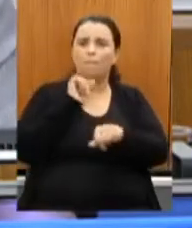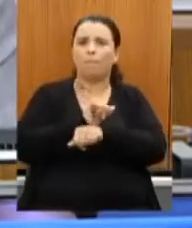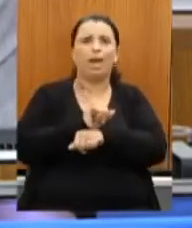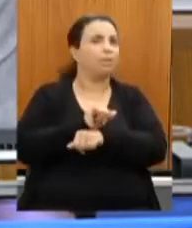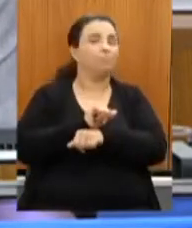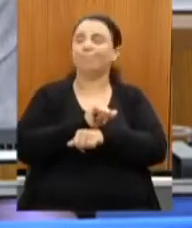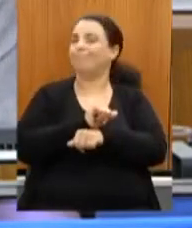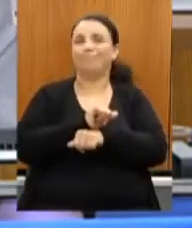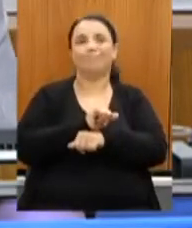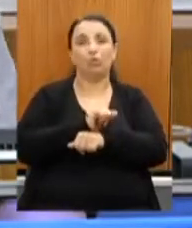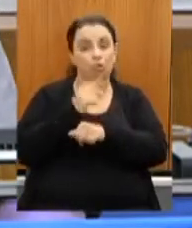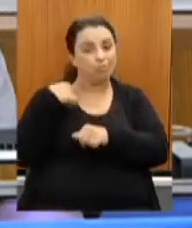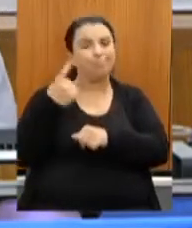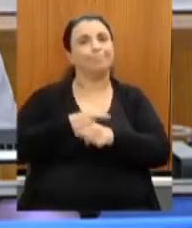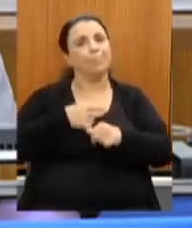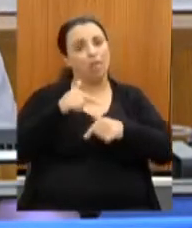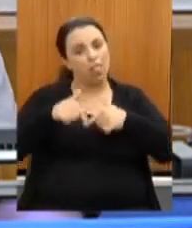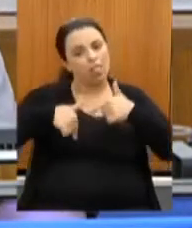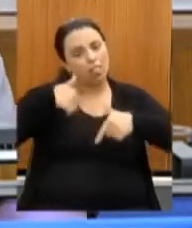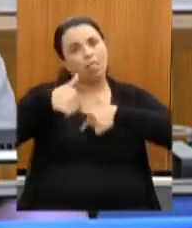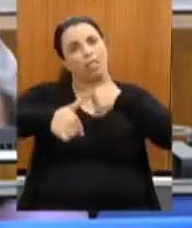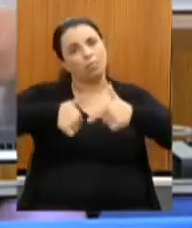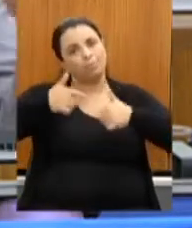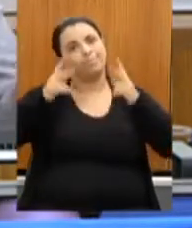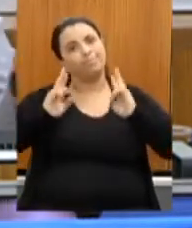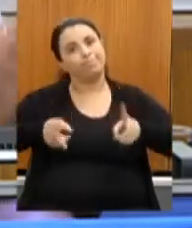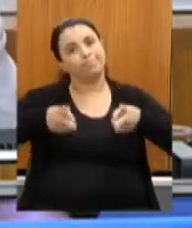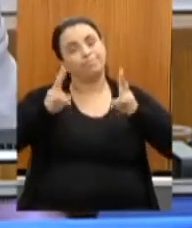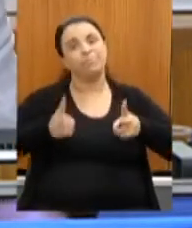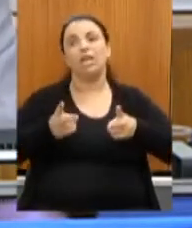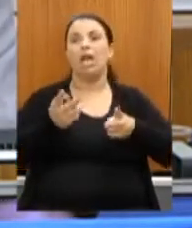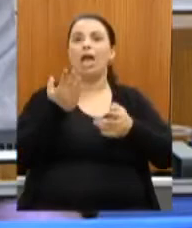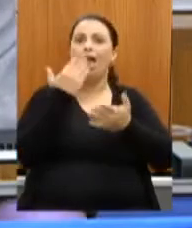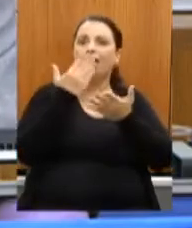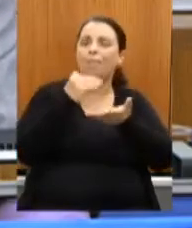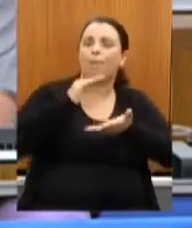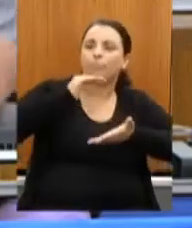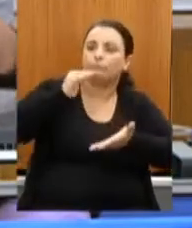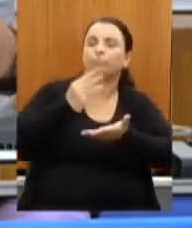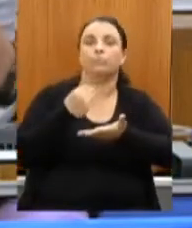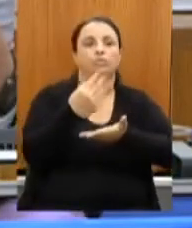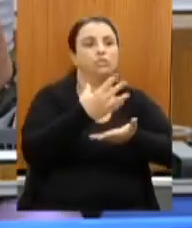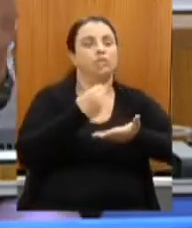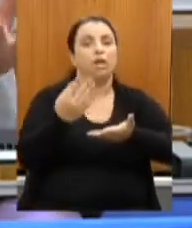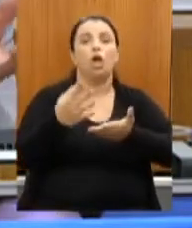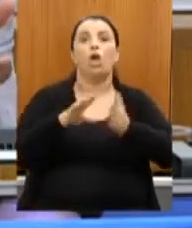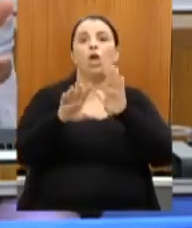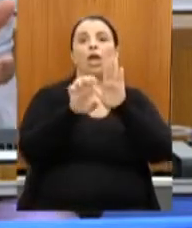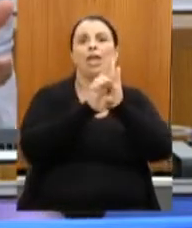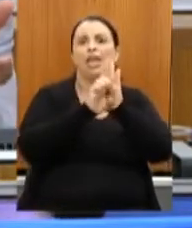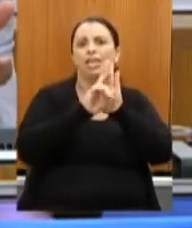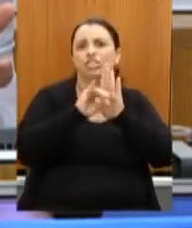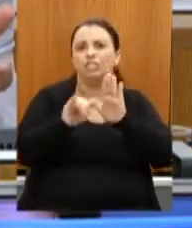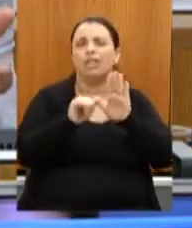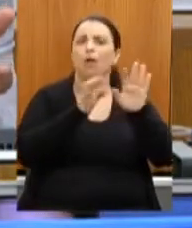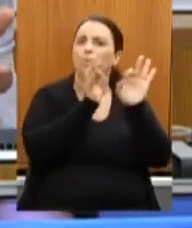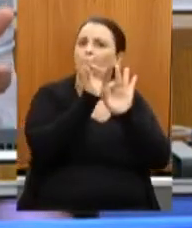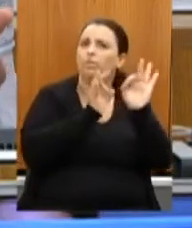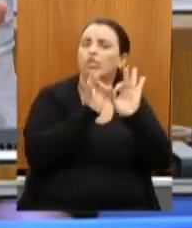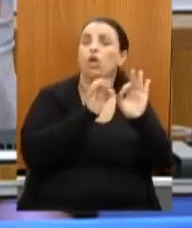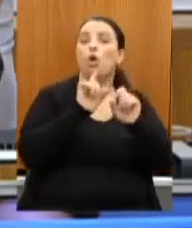nenhum momento, seja na entrega de alimentos, ou seja nos editais, ou seja na estruturação das políticas